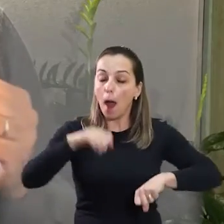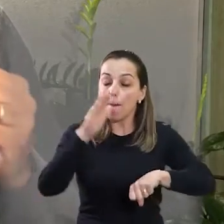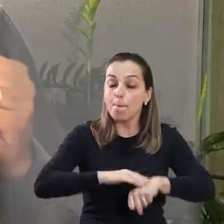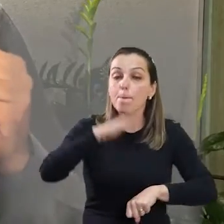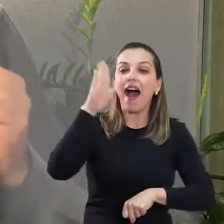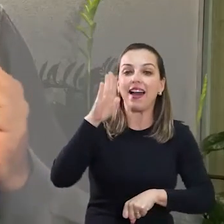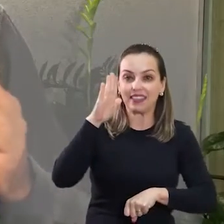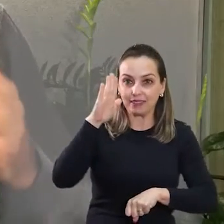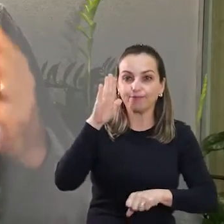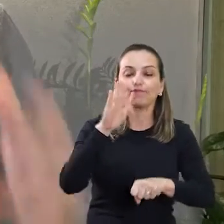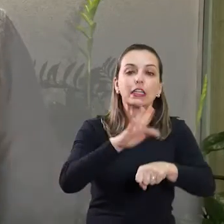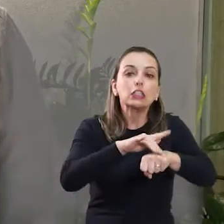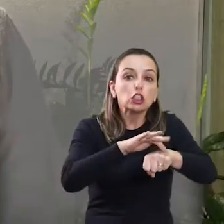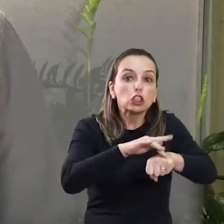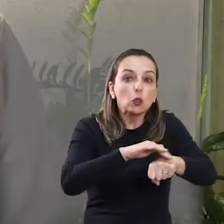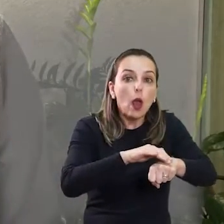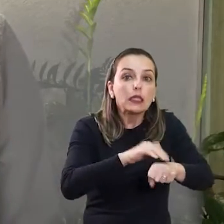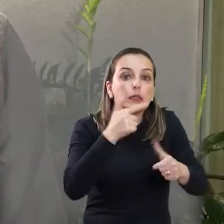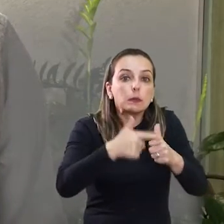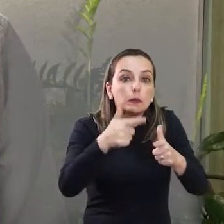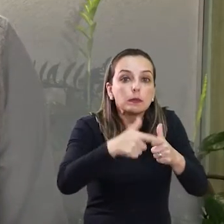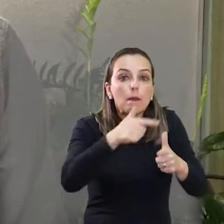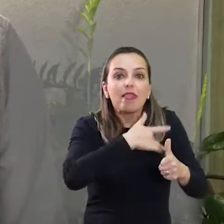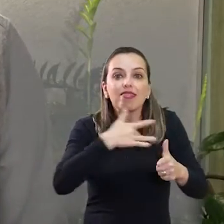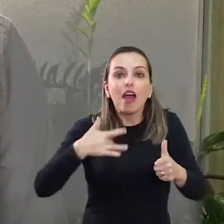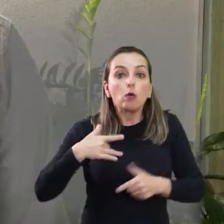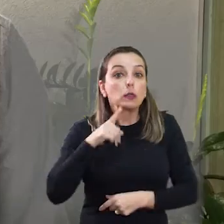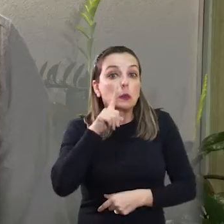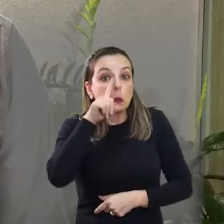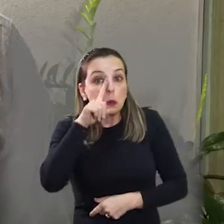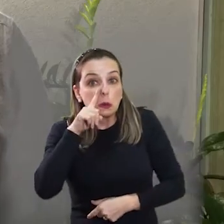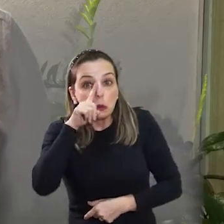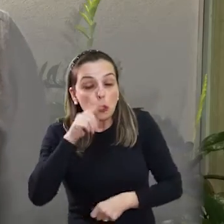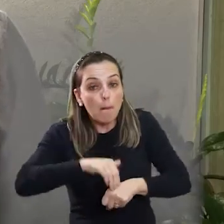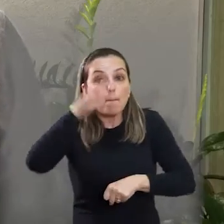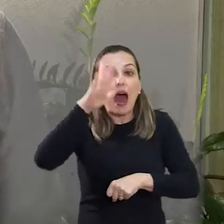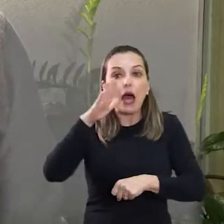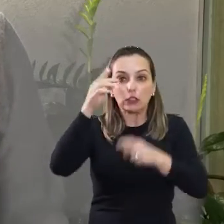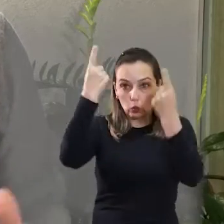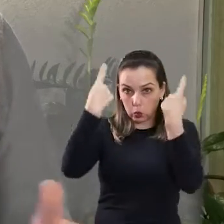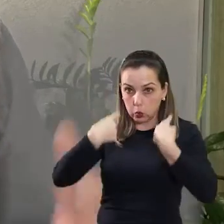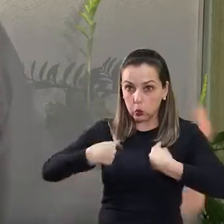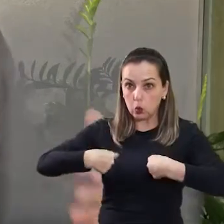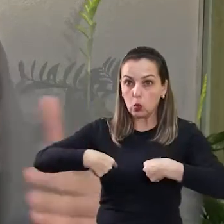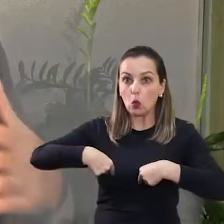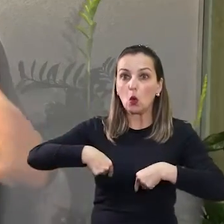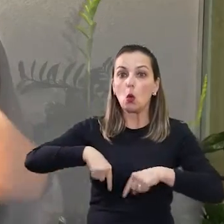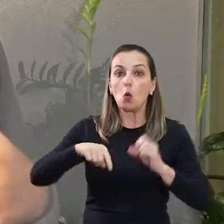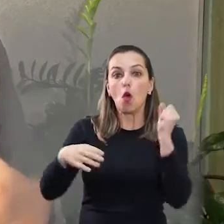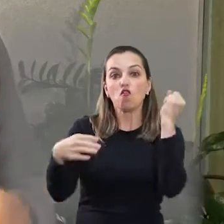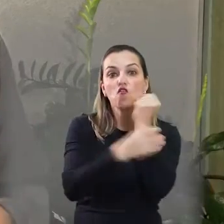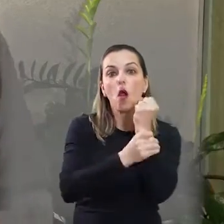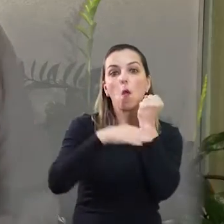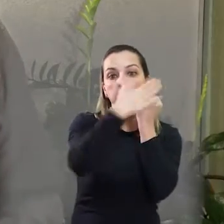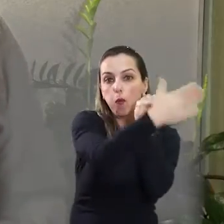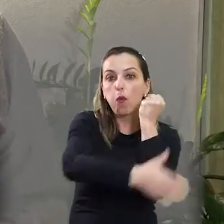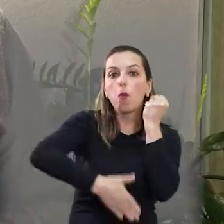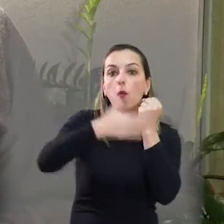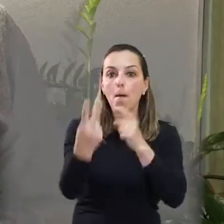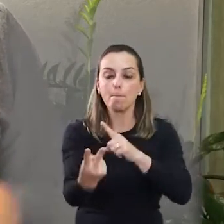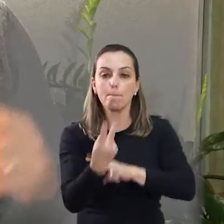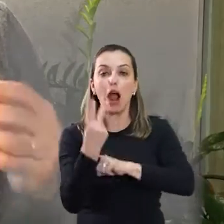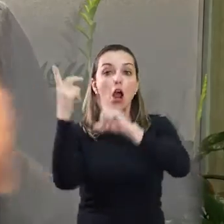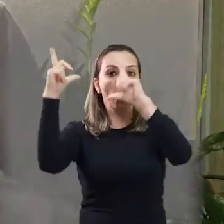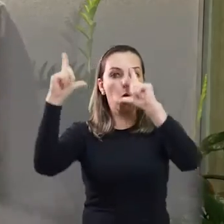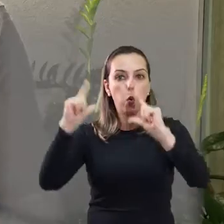causam casos mais graves, redução da capacidade de neutralização dos anticorpos pelo nosso organismo,